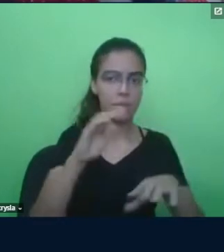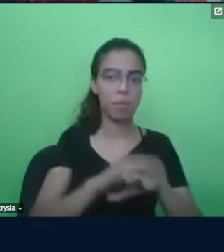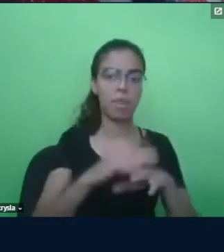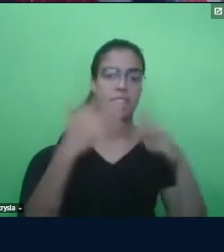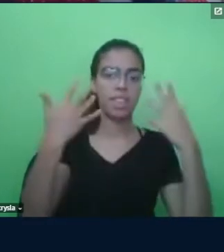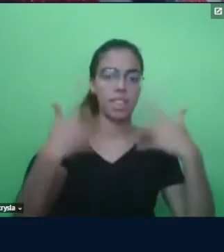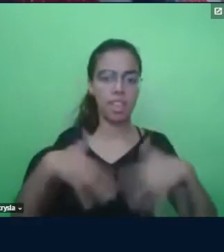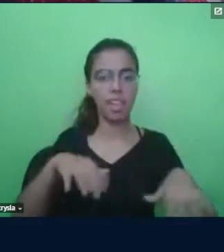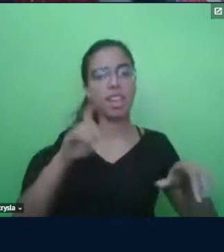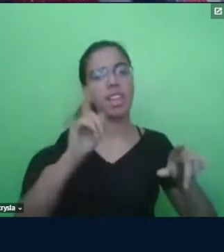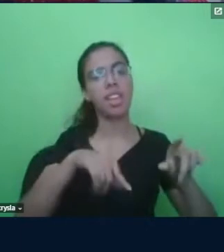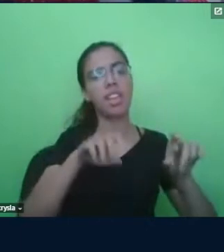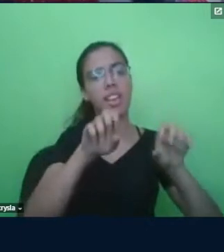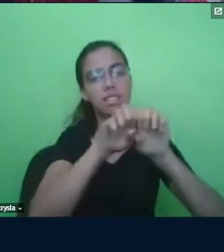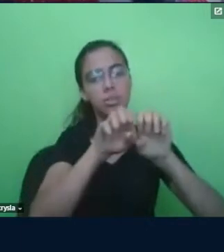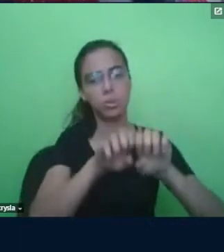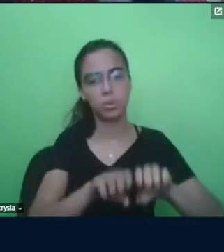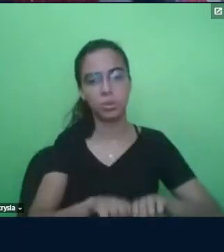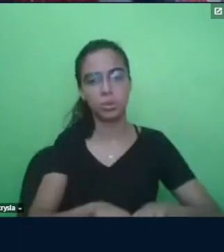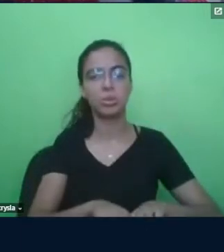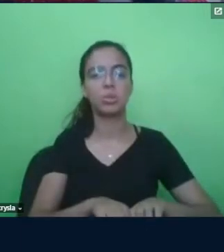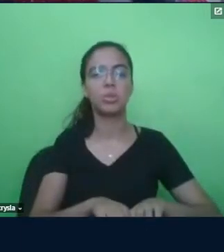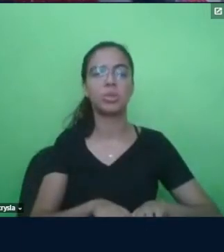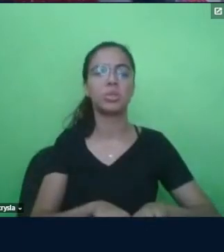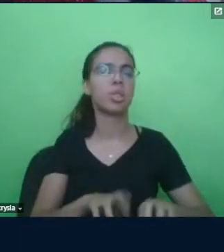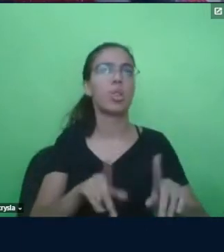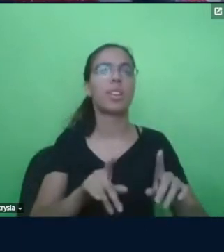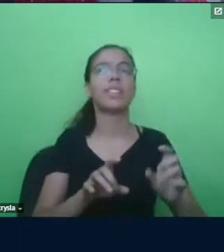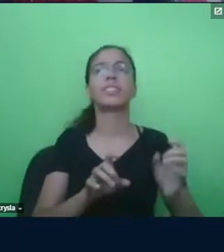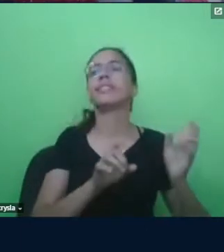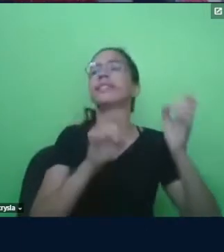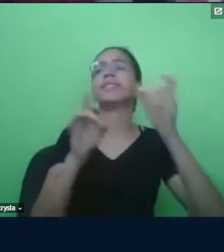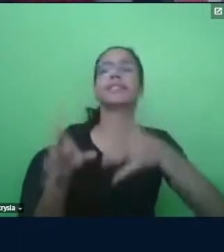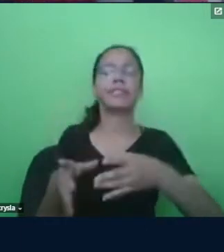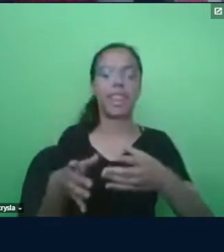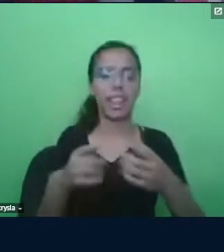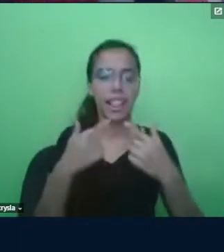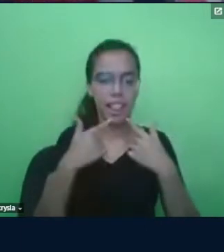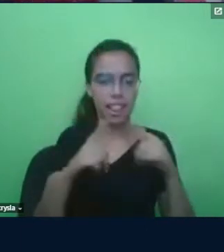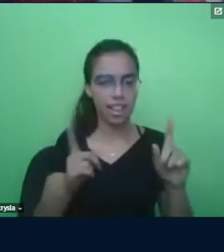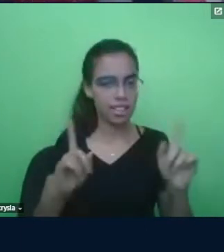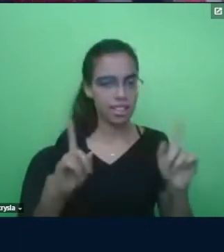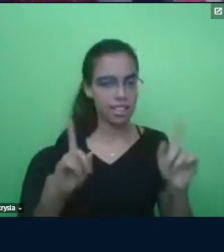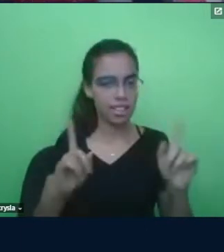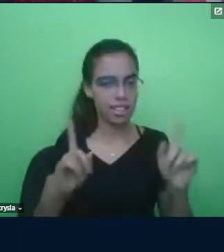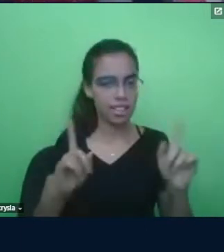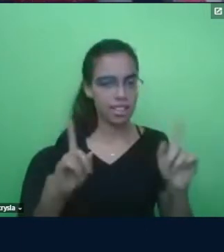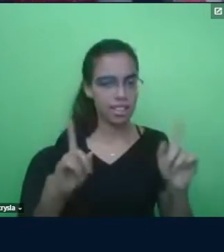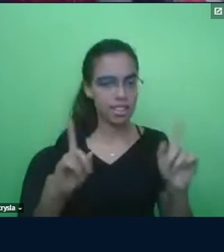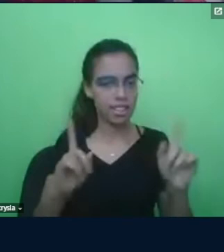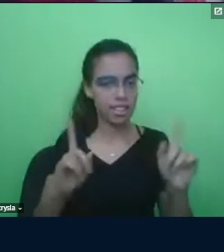estruturada, cuidada, né, não é largado, jogado, falo muito para os meus alunos isso,